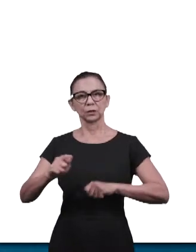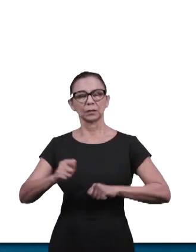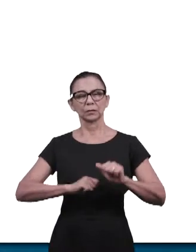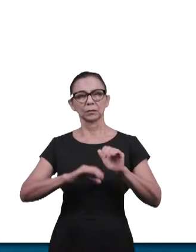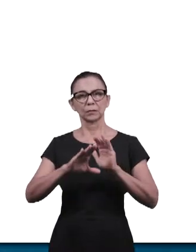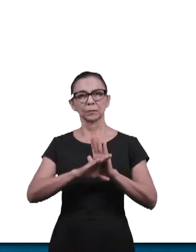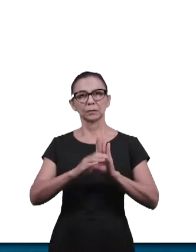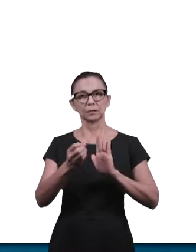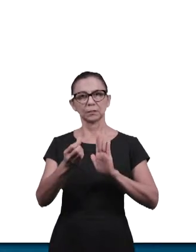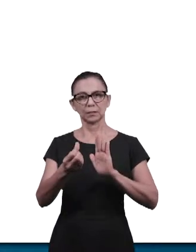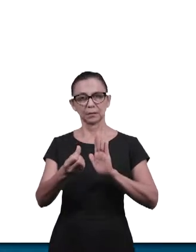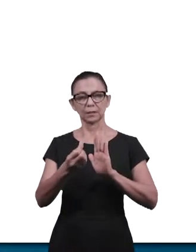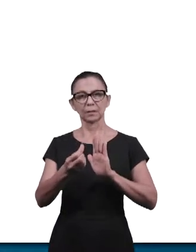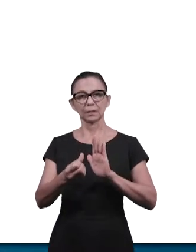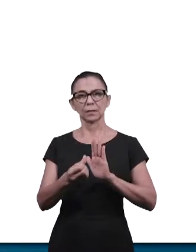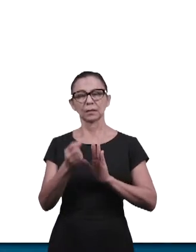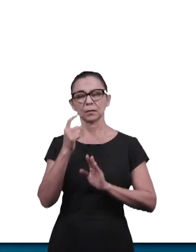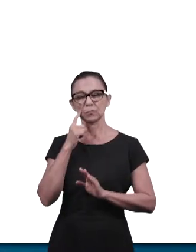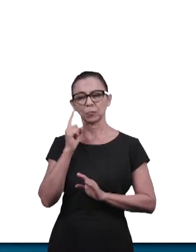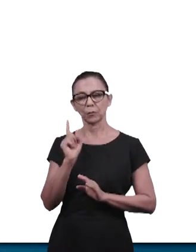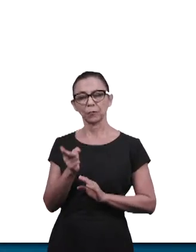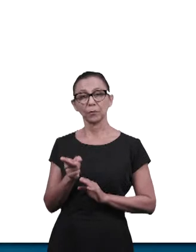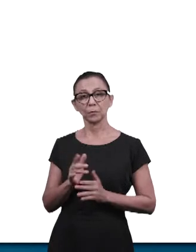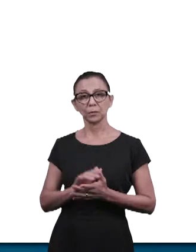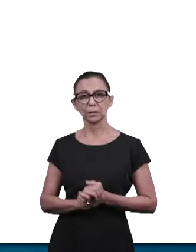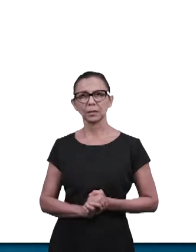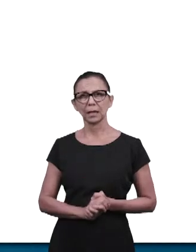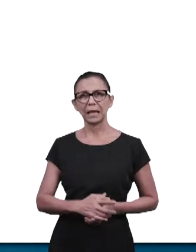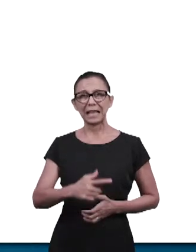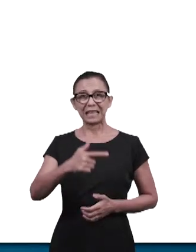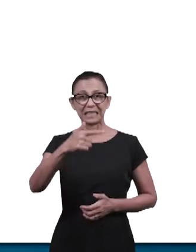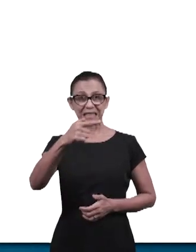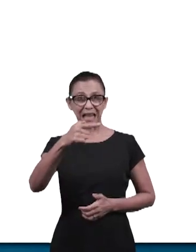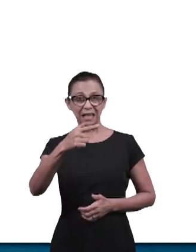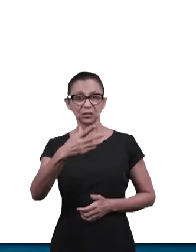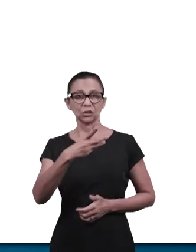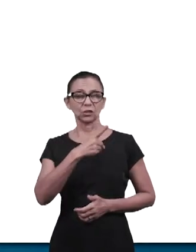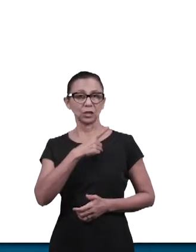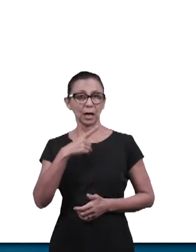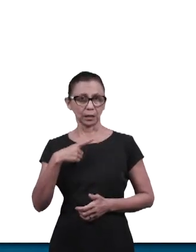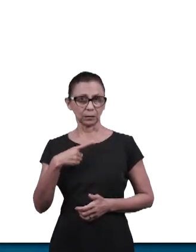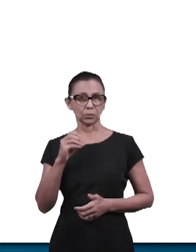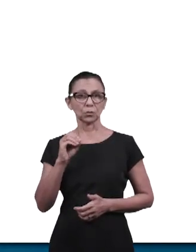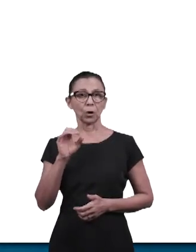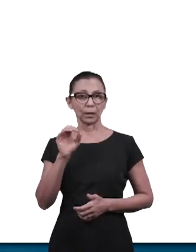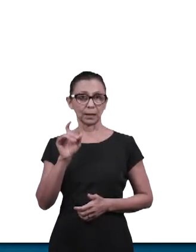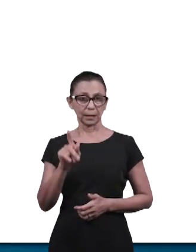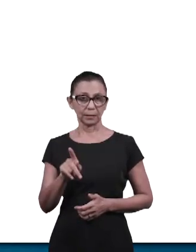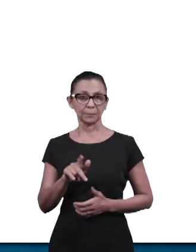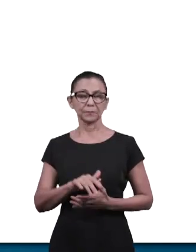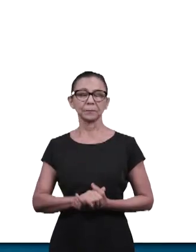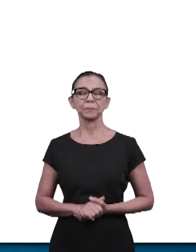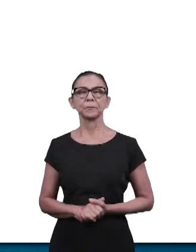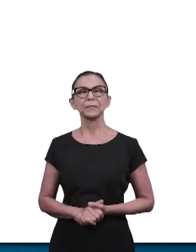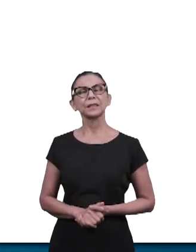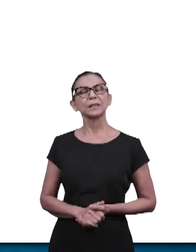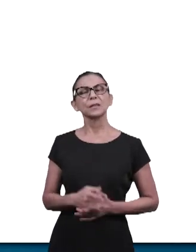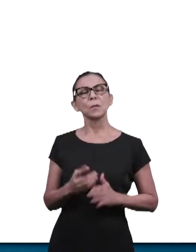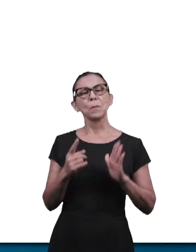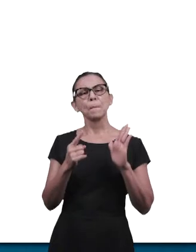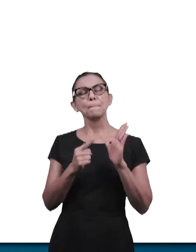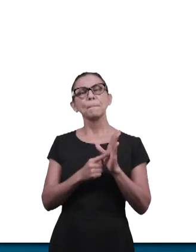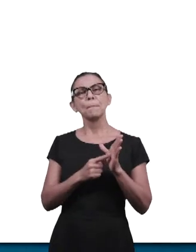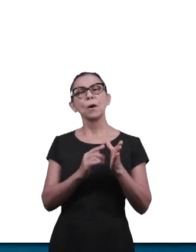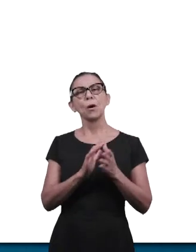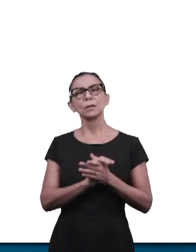levantados os primeiros sete diáconos. É uma afirmação. A pergunta é, cite os requisitos para a